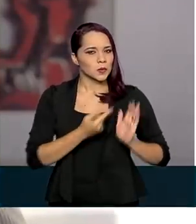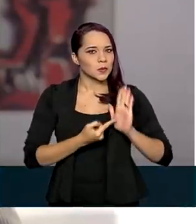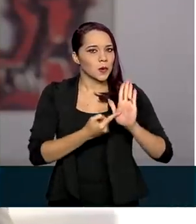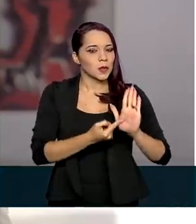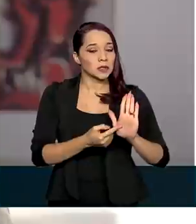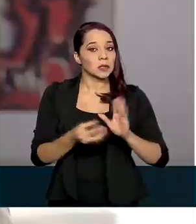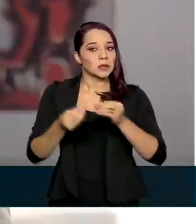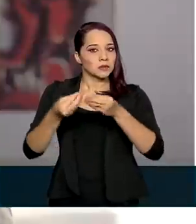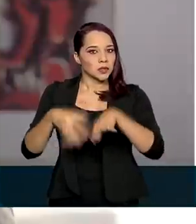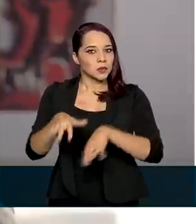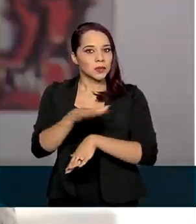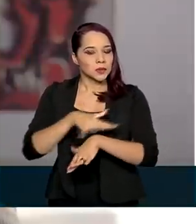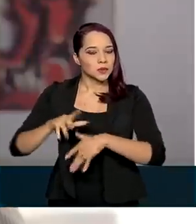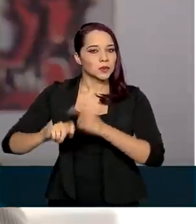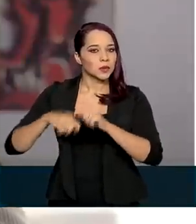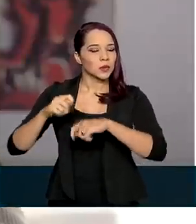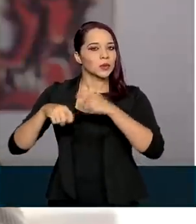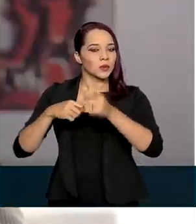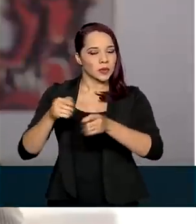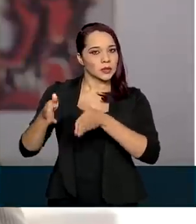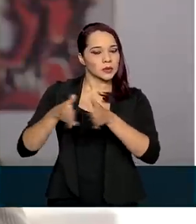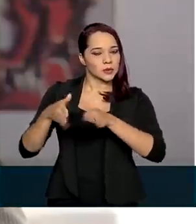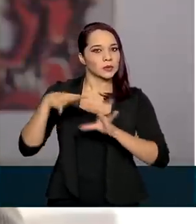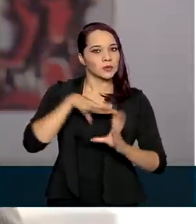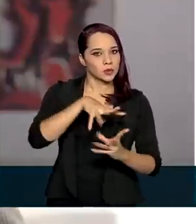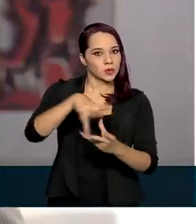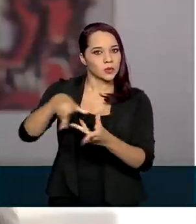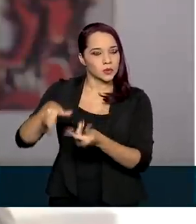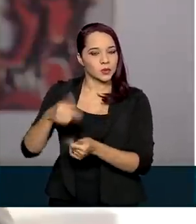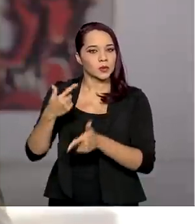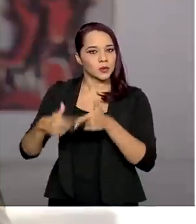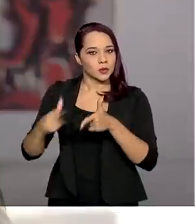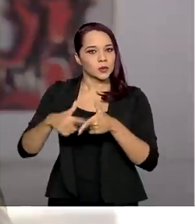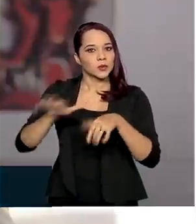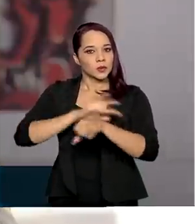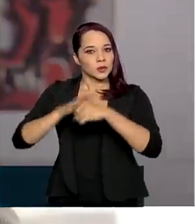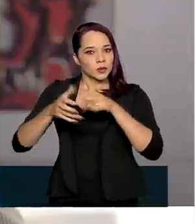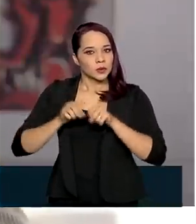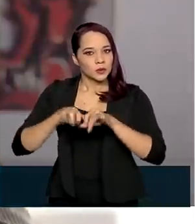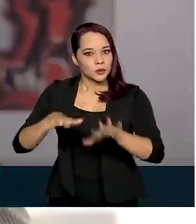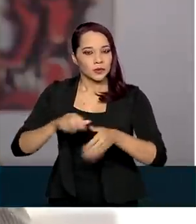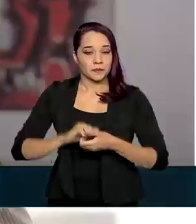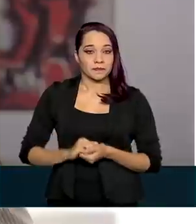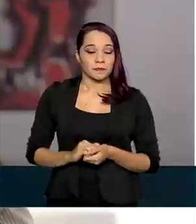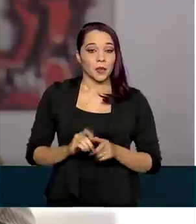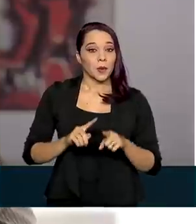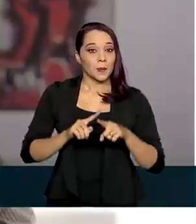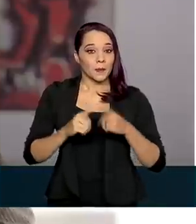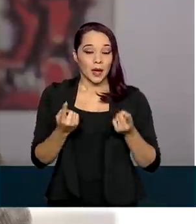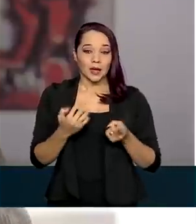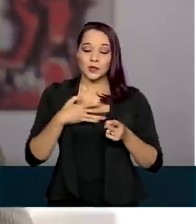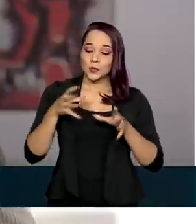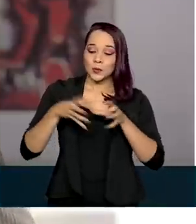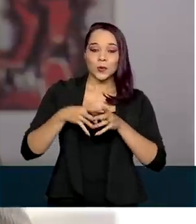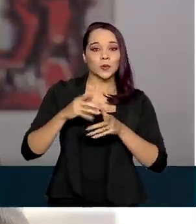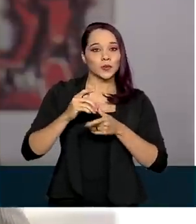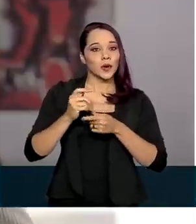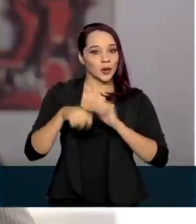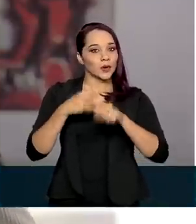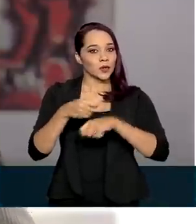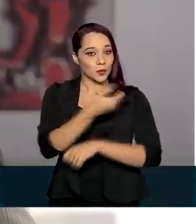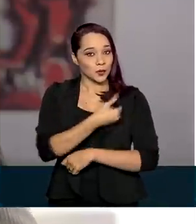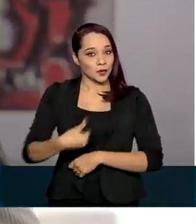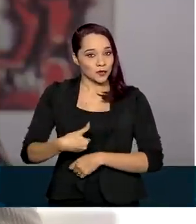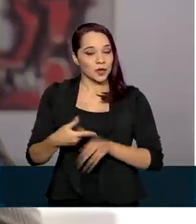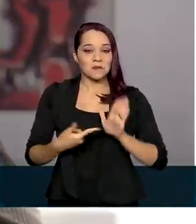prejuízo da economia ocorrido em nível mundial devido aos efeitos da pandemia. Mas, de acordo com a equipe econômica do governo,